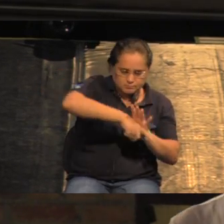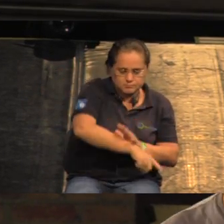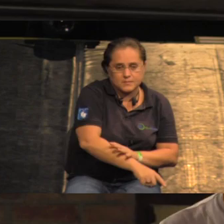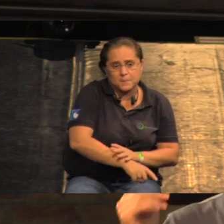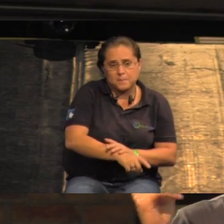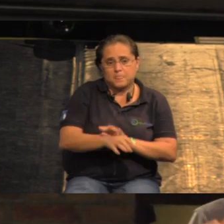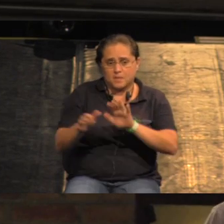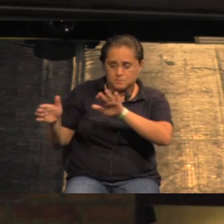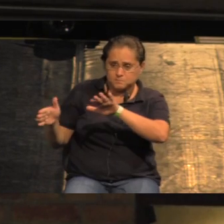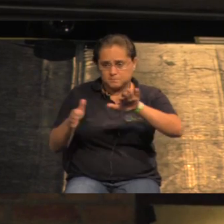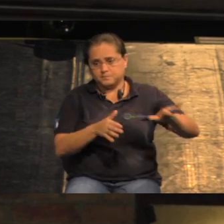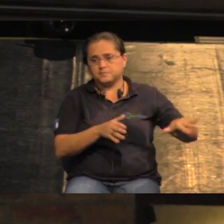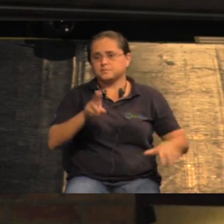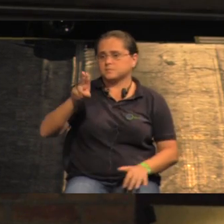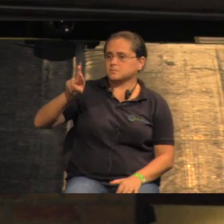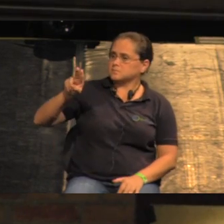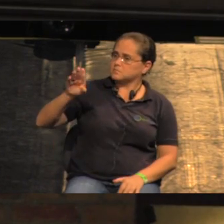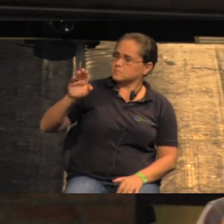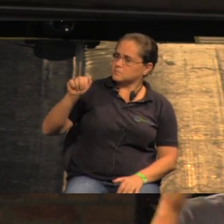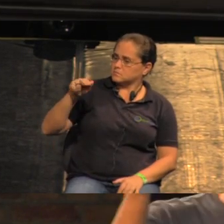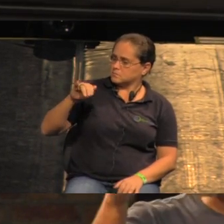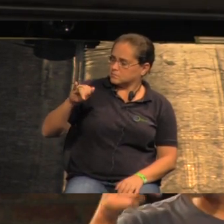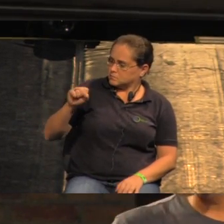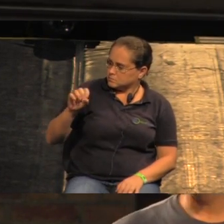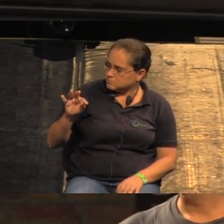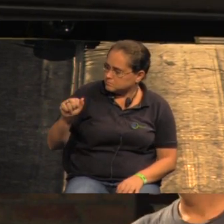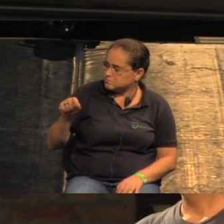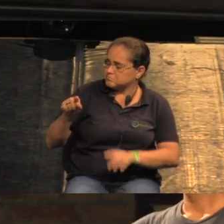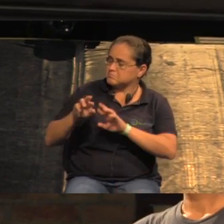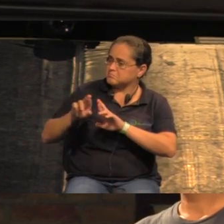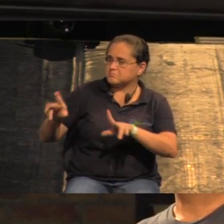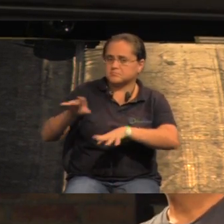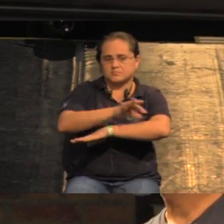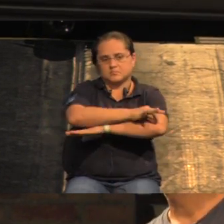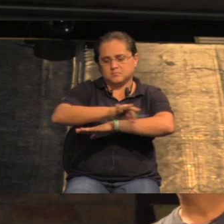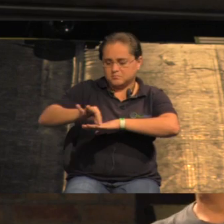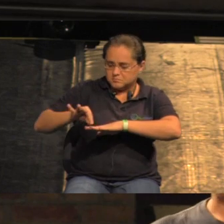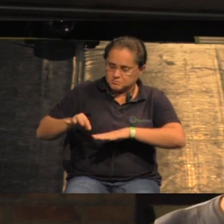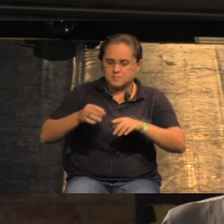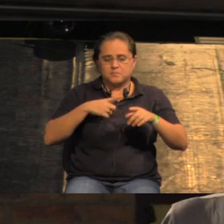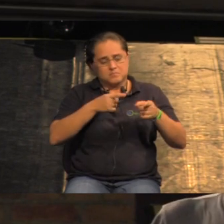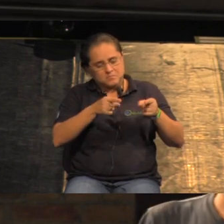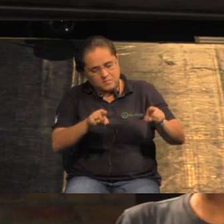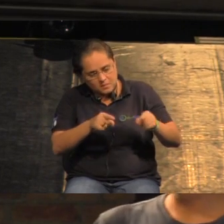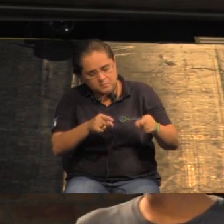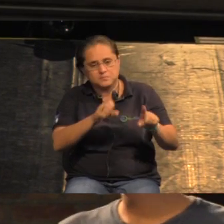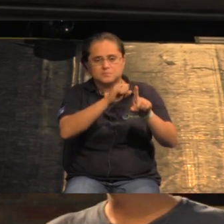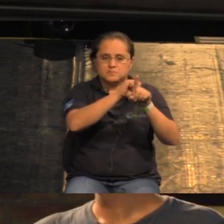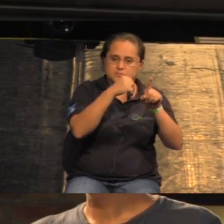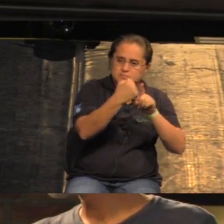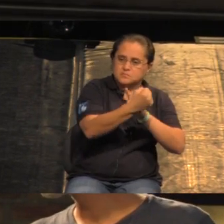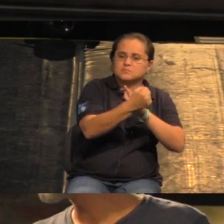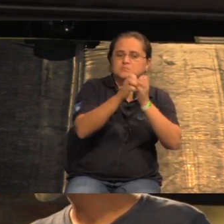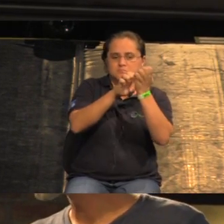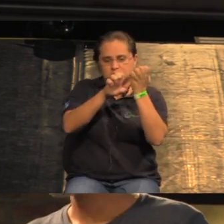que urbanista tem, sem dúvida, tem músico, tem antropólogos, sociólogos, engenheiros.